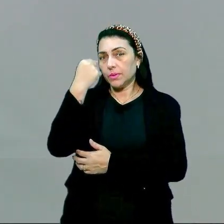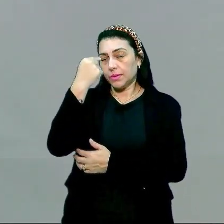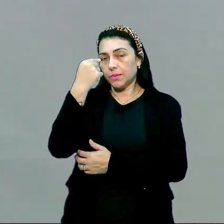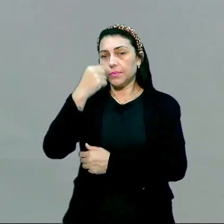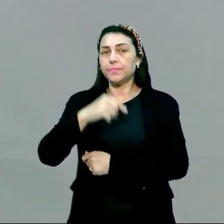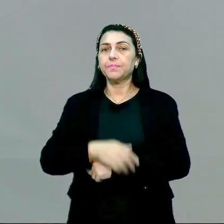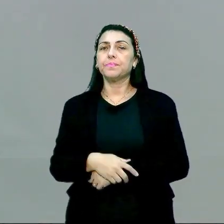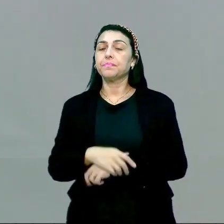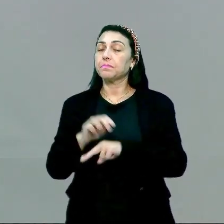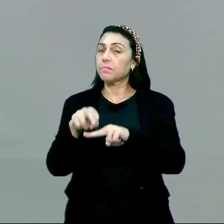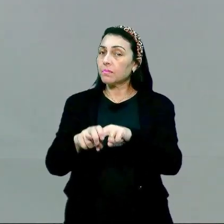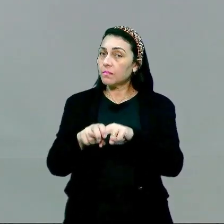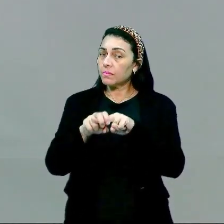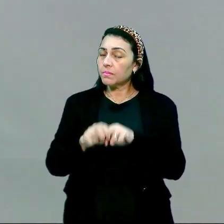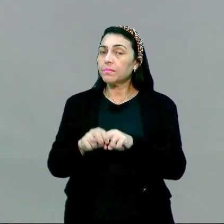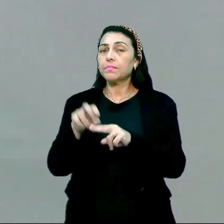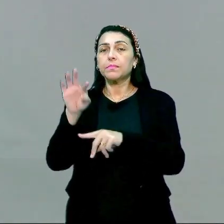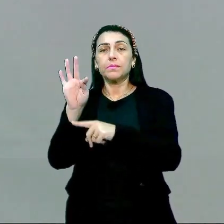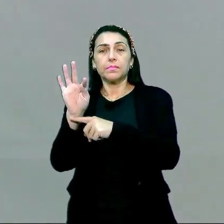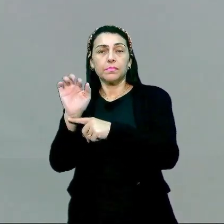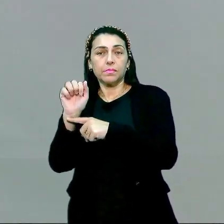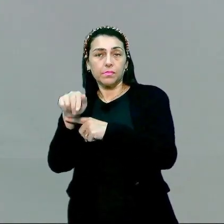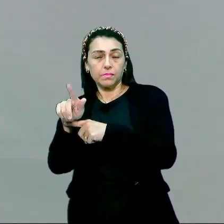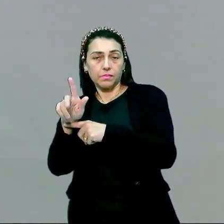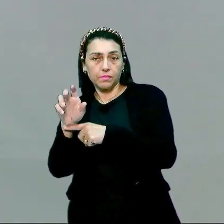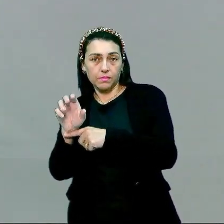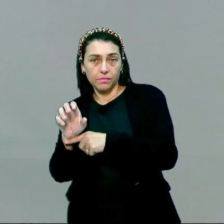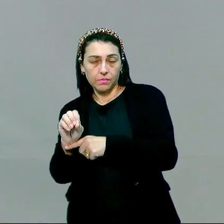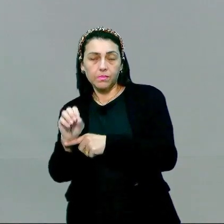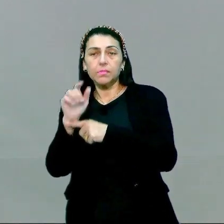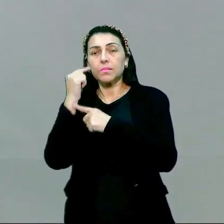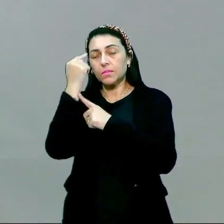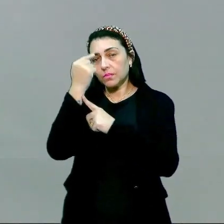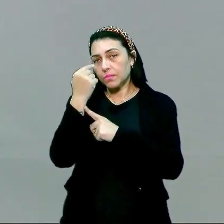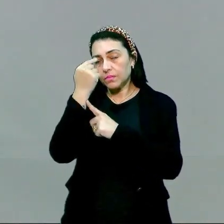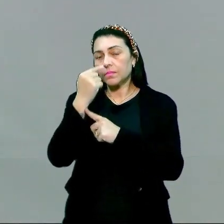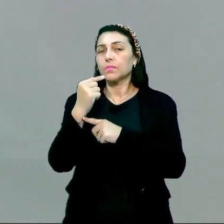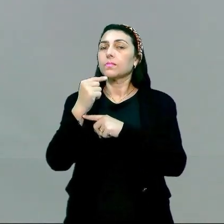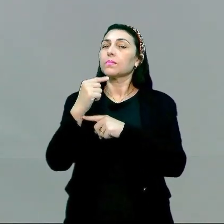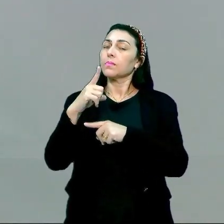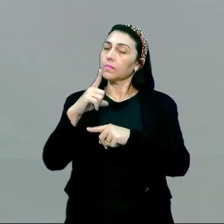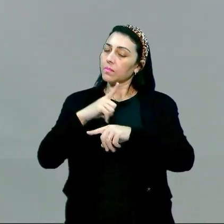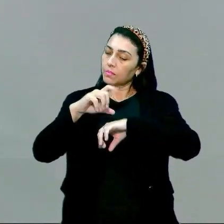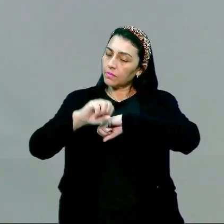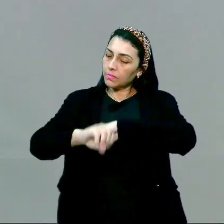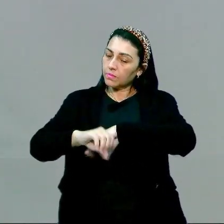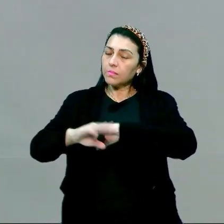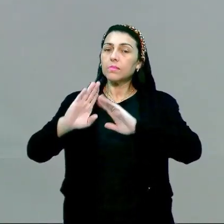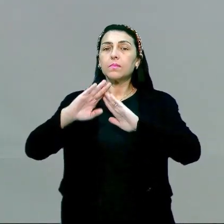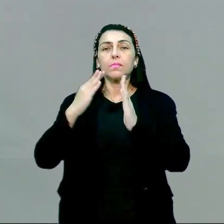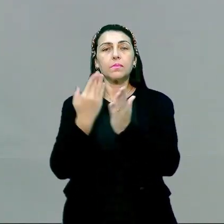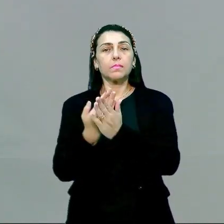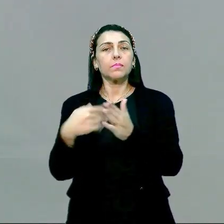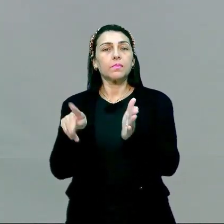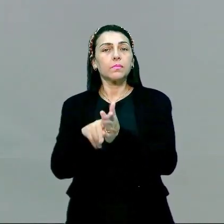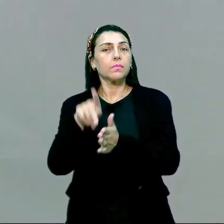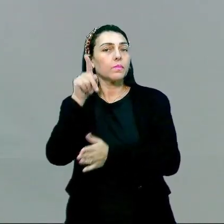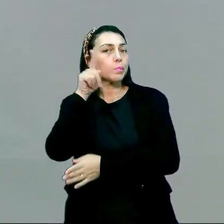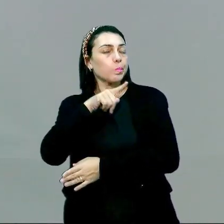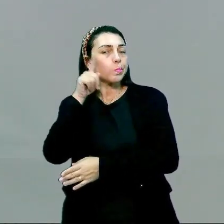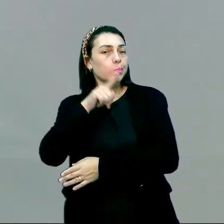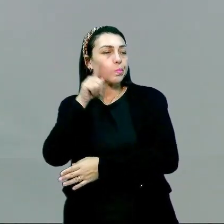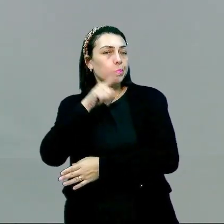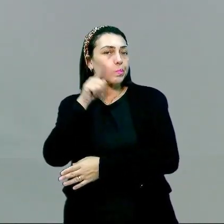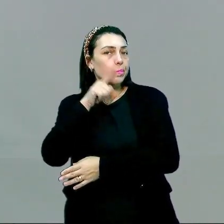né? Então, é por isso que o tango, o espanhol, ele é trabalhado nas escolas, né, dos Estados Unidos. Por essa